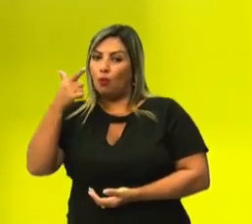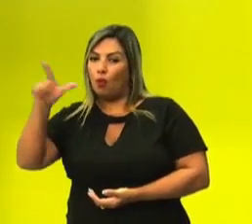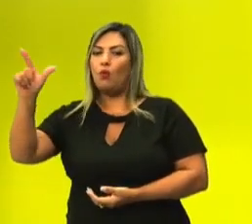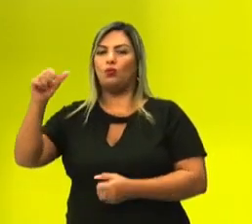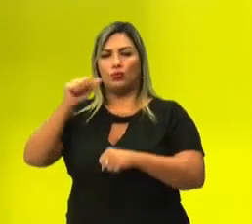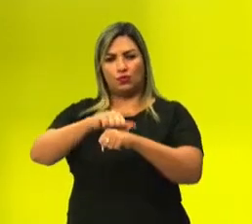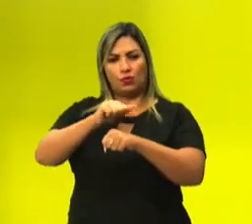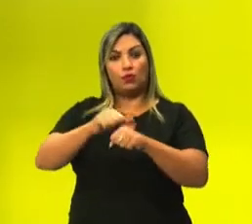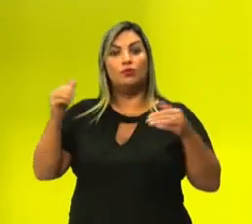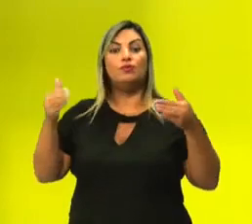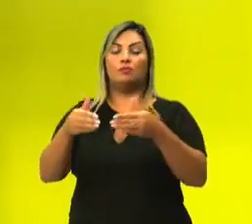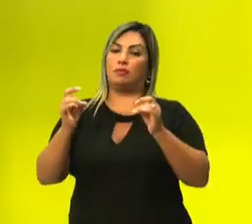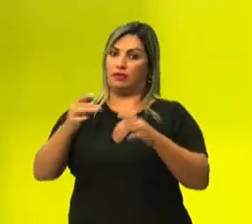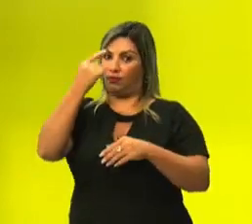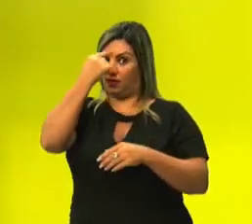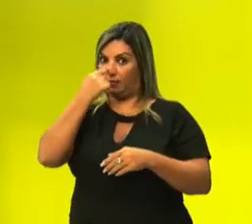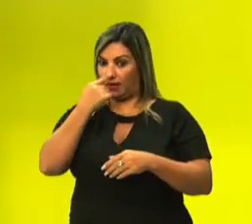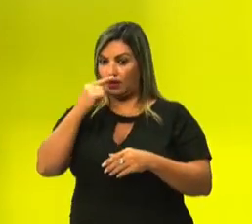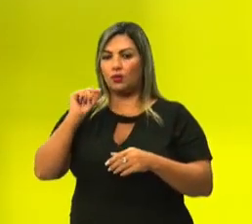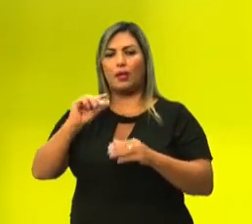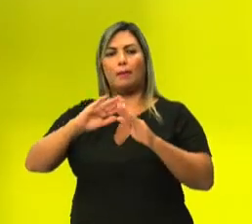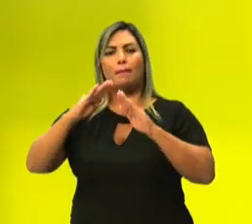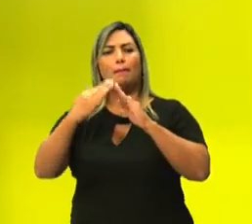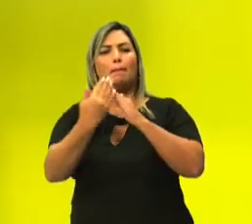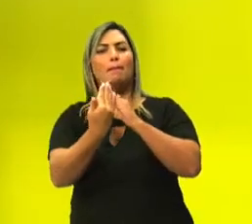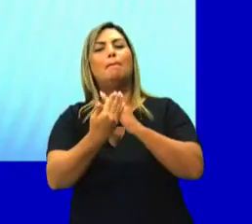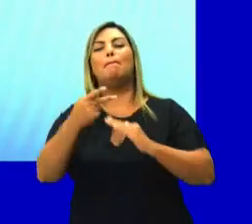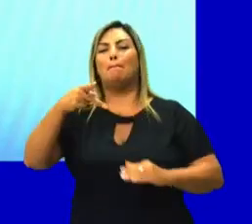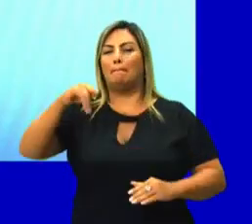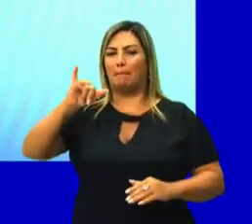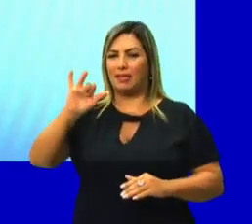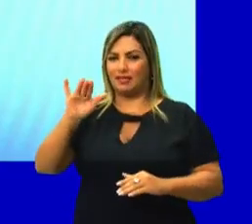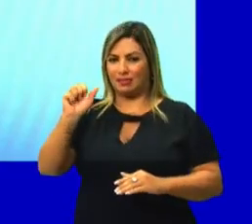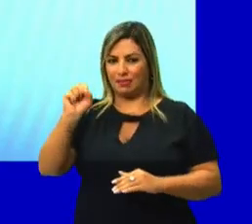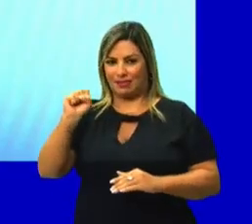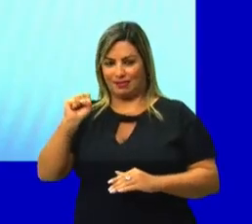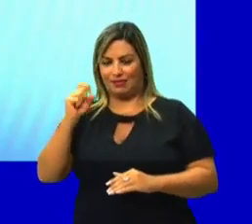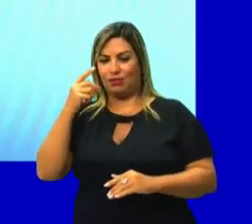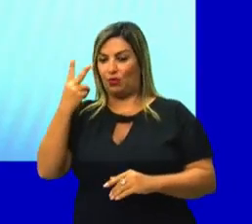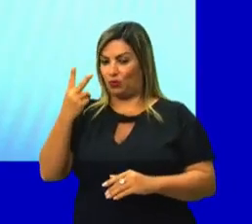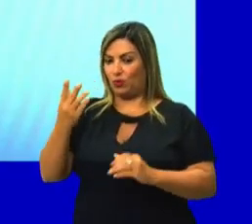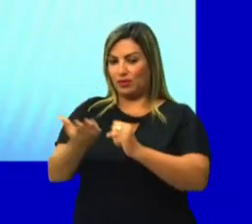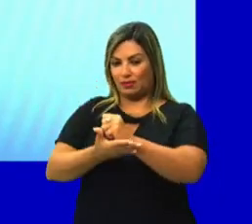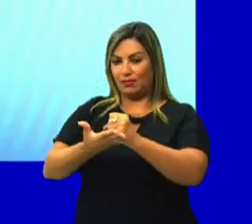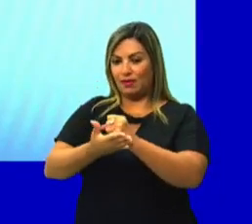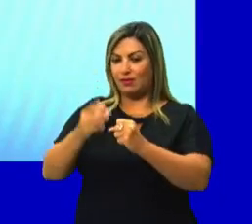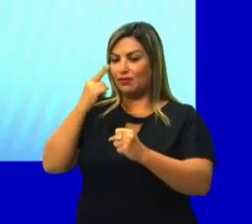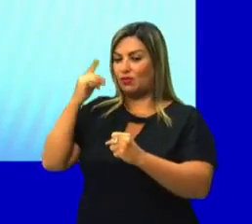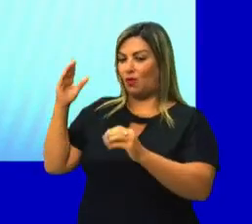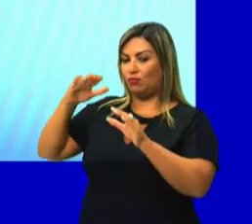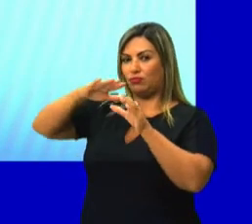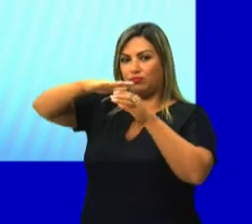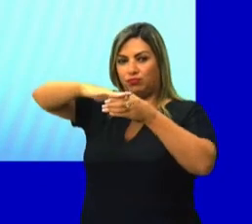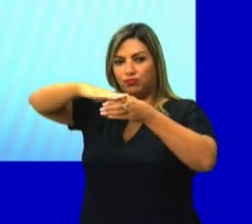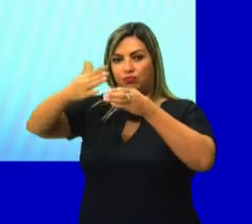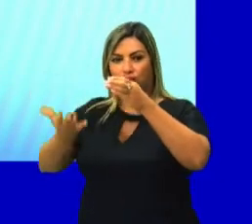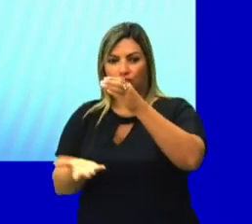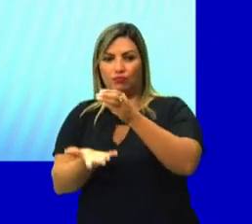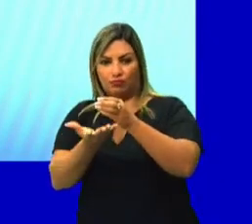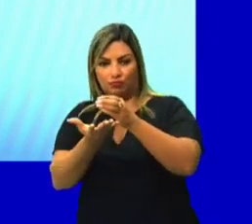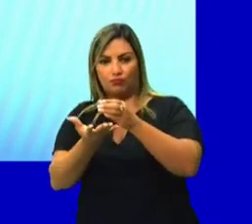Outro sólido específico que a gente tem são os prismas, né? Que são sólidos formados por duas bases, que são polígonos quaisquer,